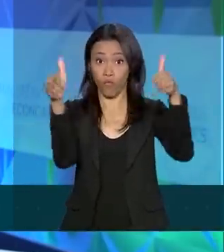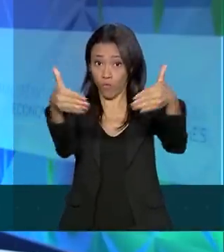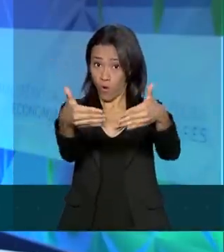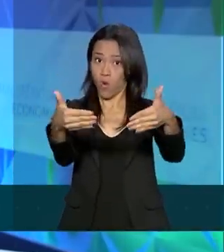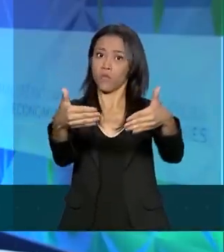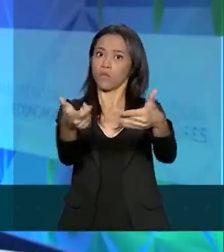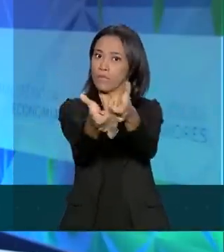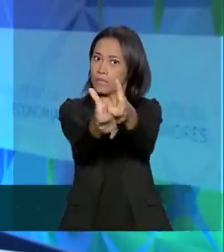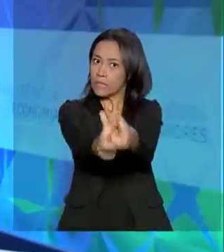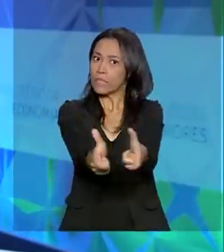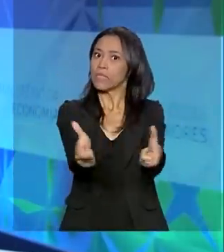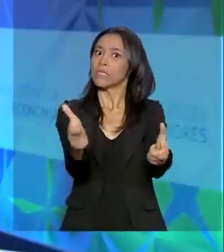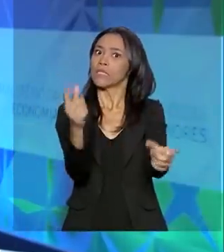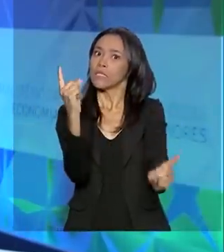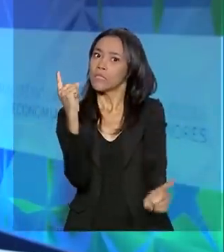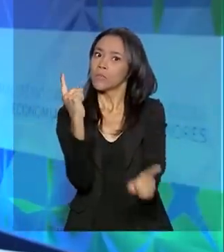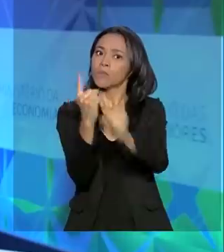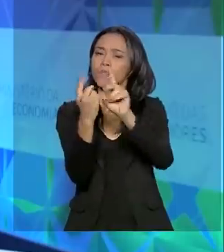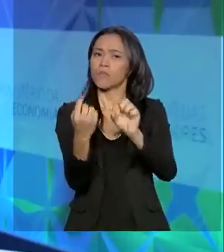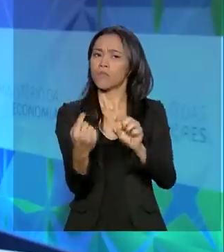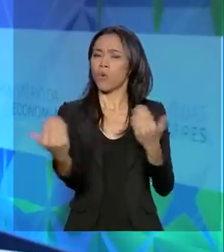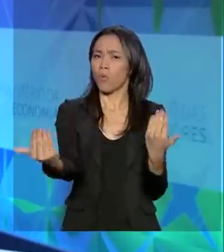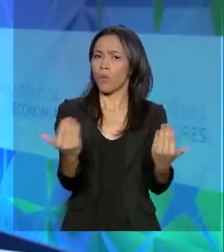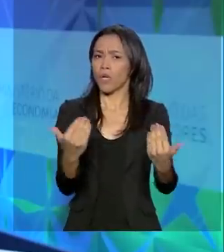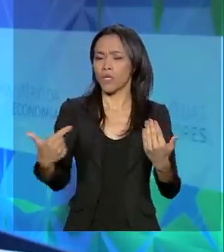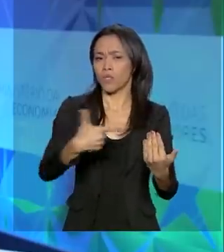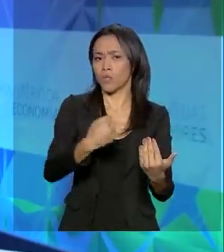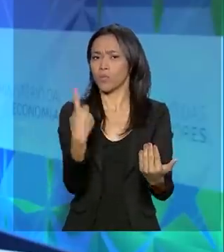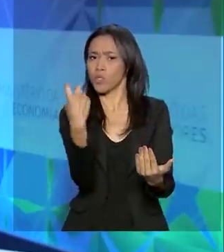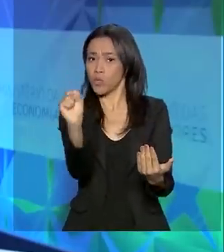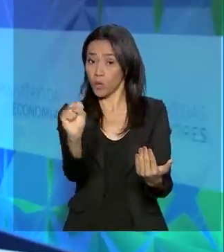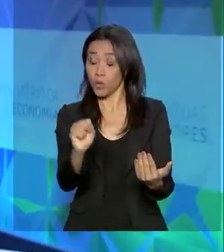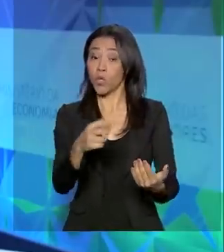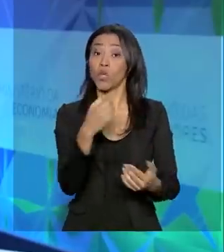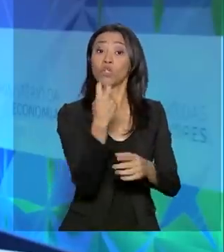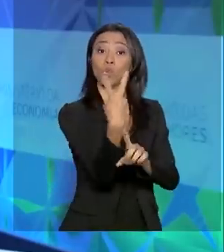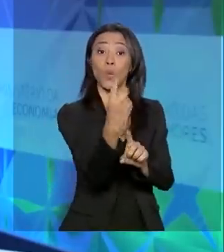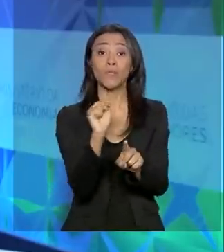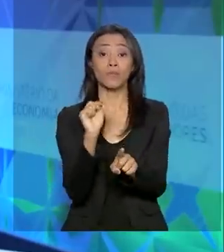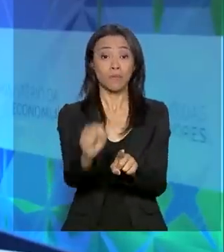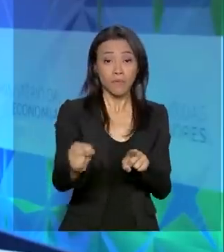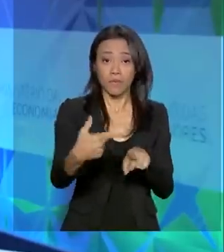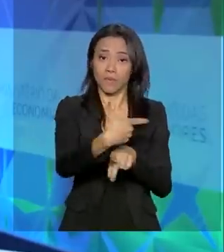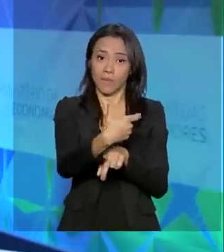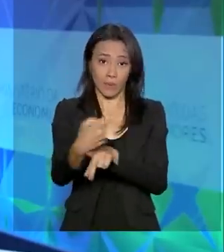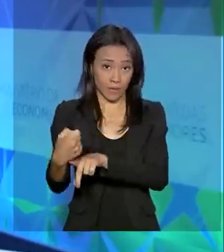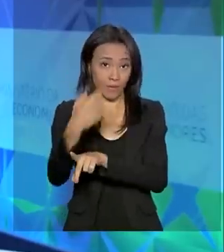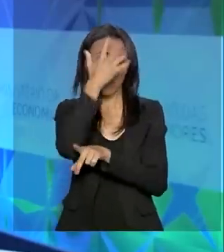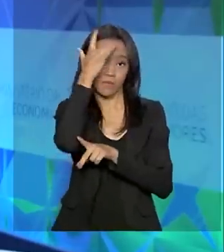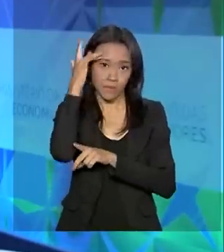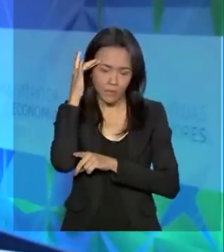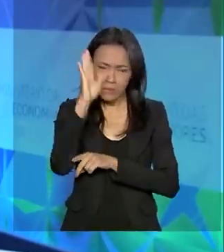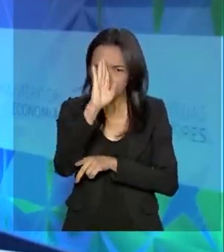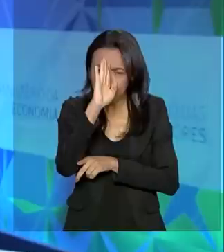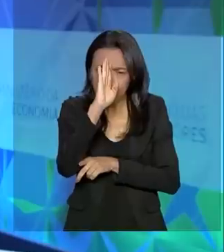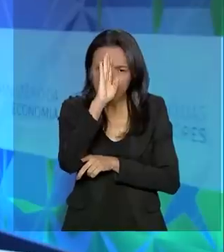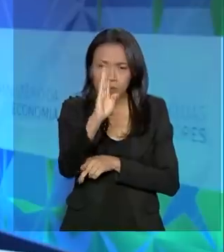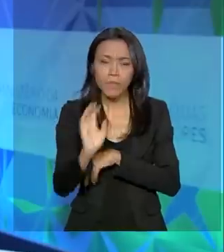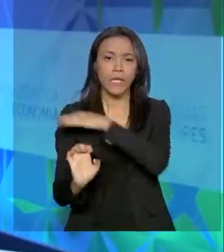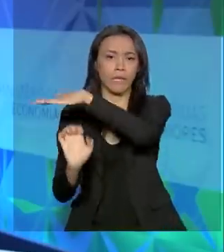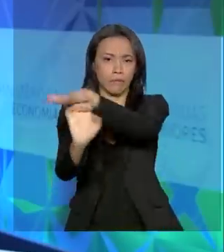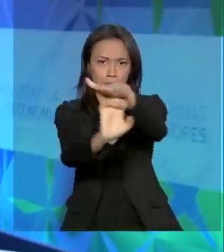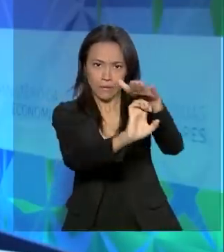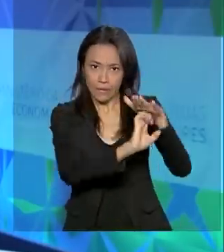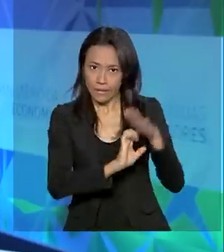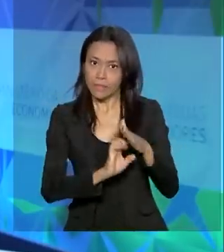relação à edição de 2018. Cerca de 2.200 pessoas, principalmente empresários e